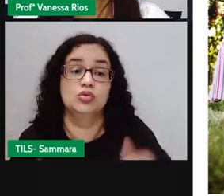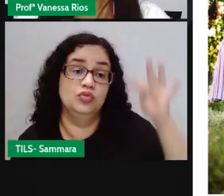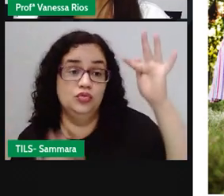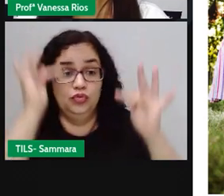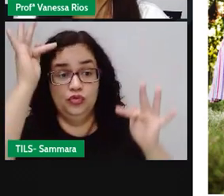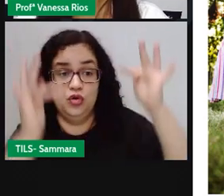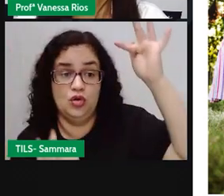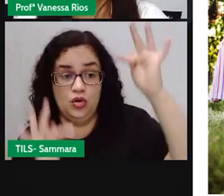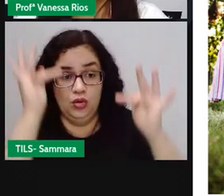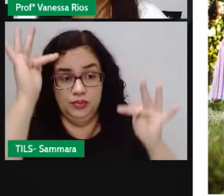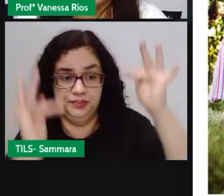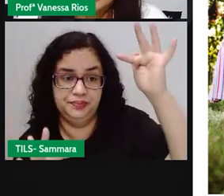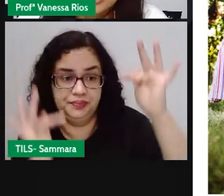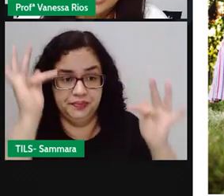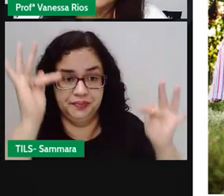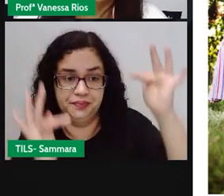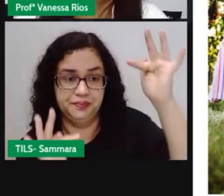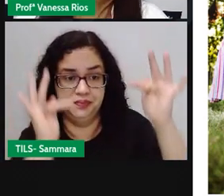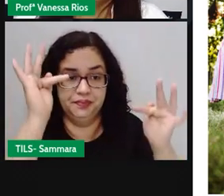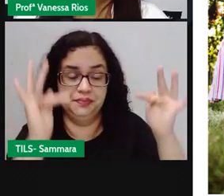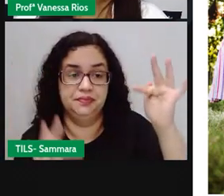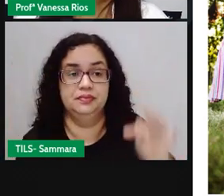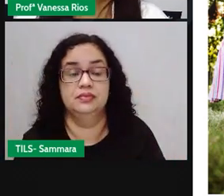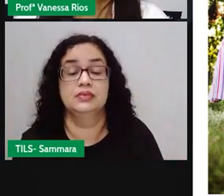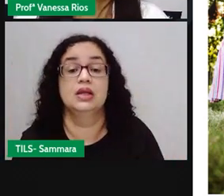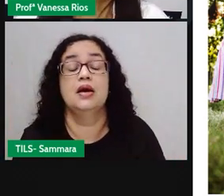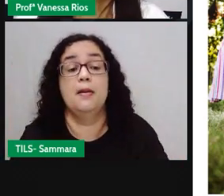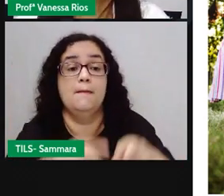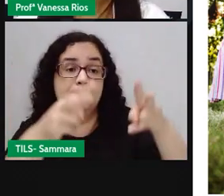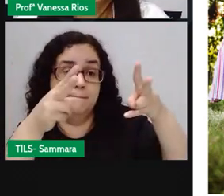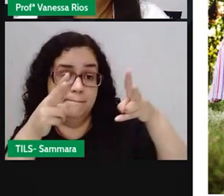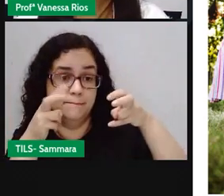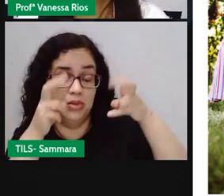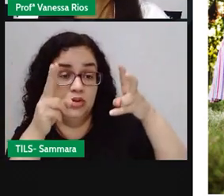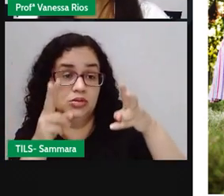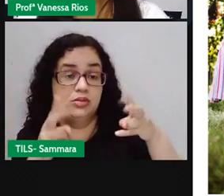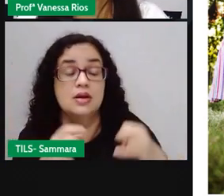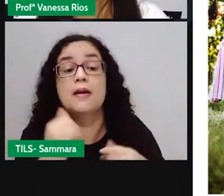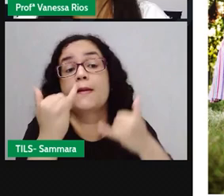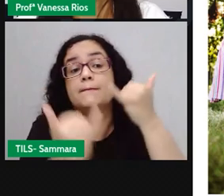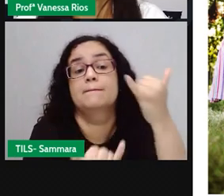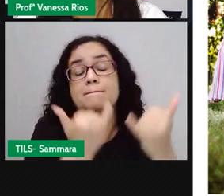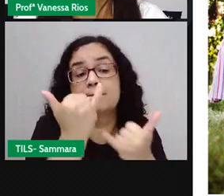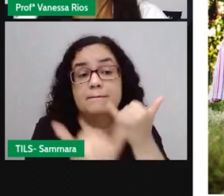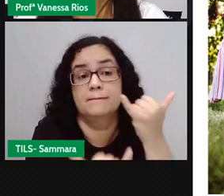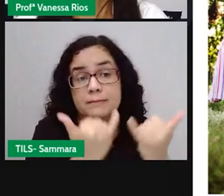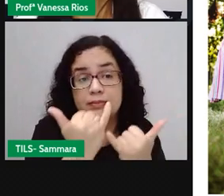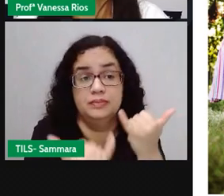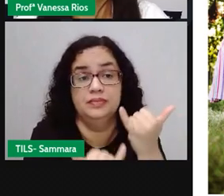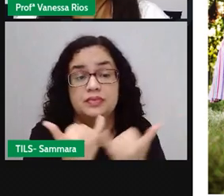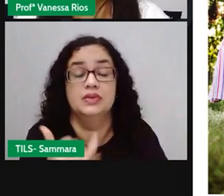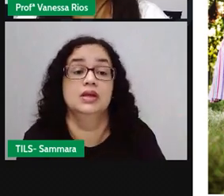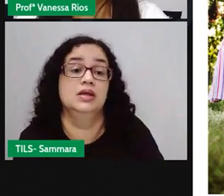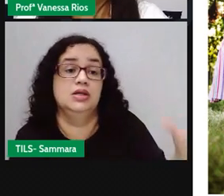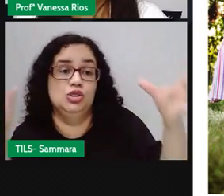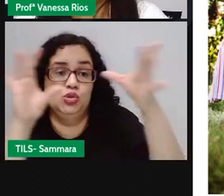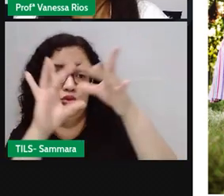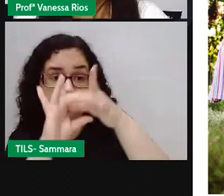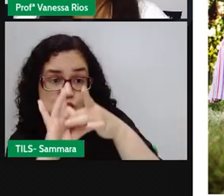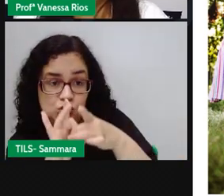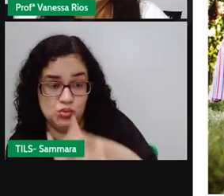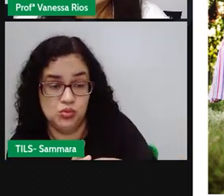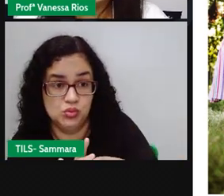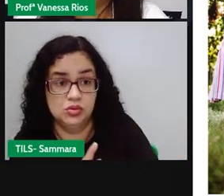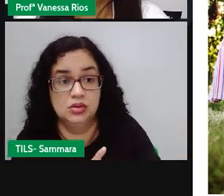e também folclórico. E a gente percebe aí o quanto as brincadeiras, elas estão associadas às